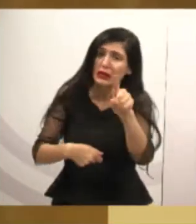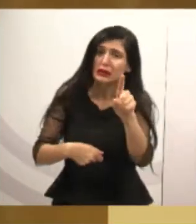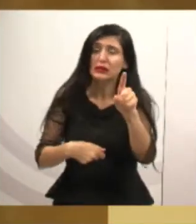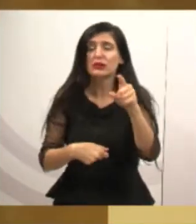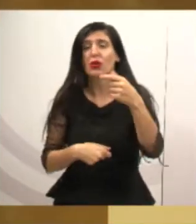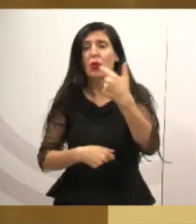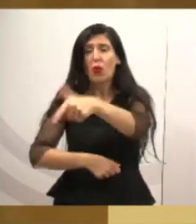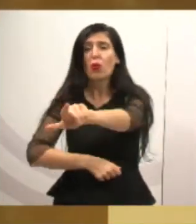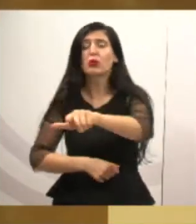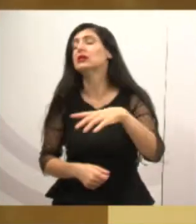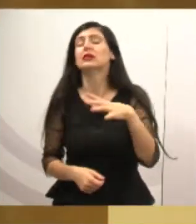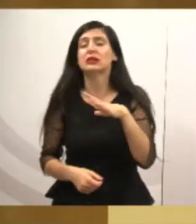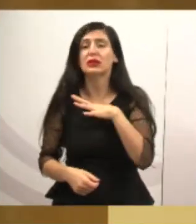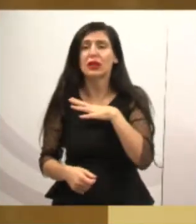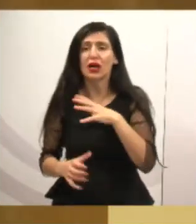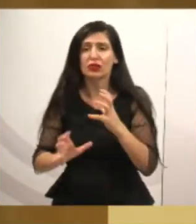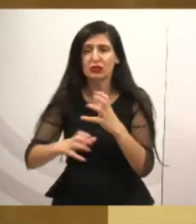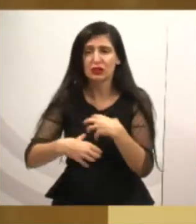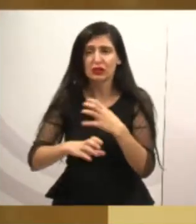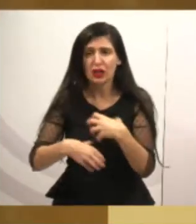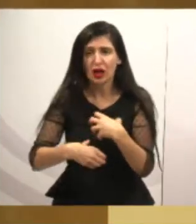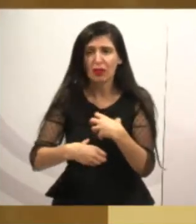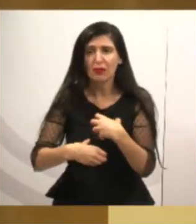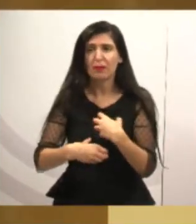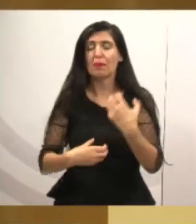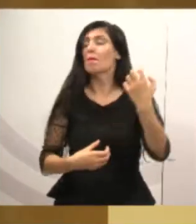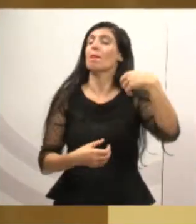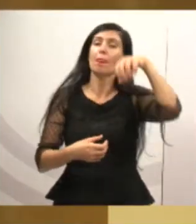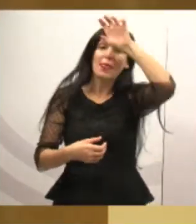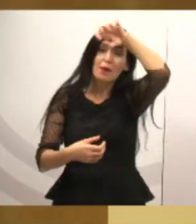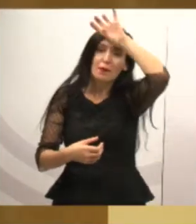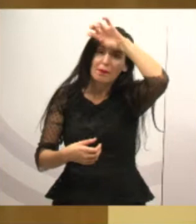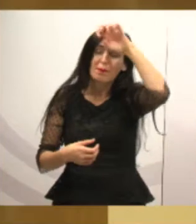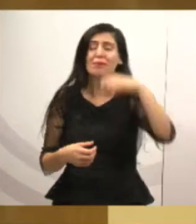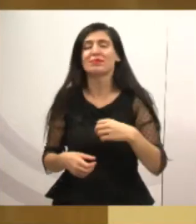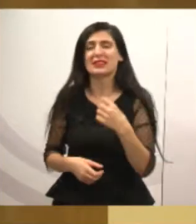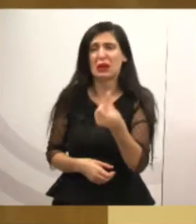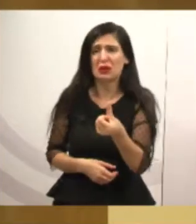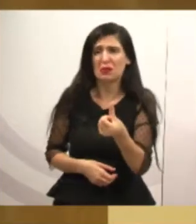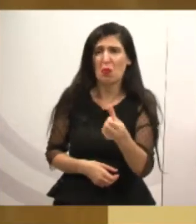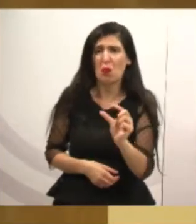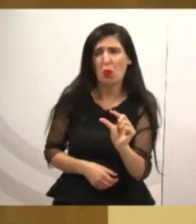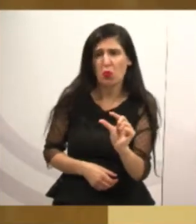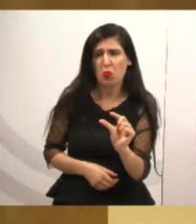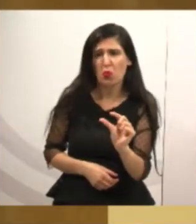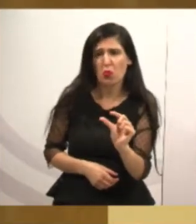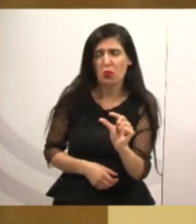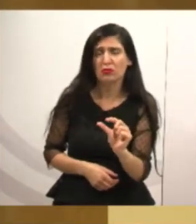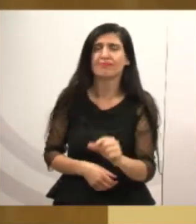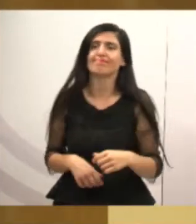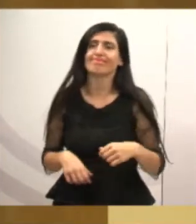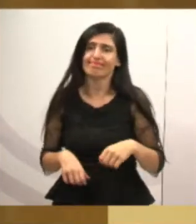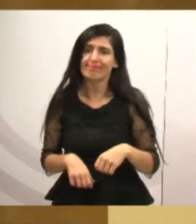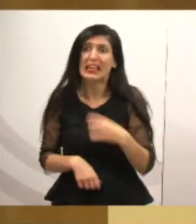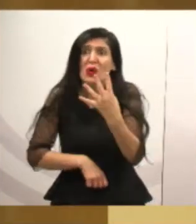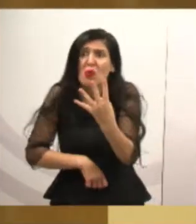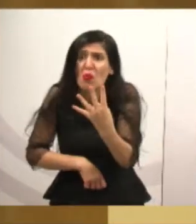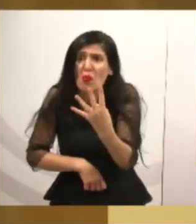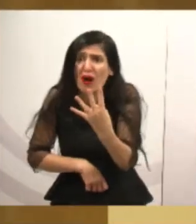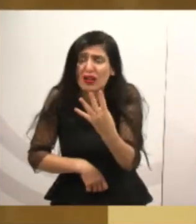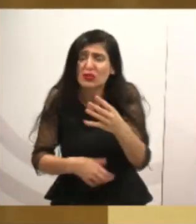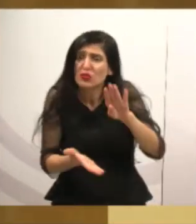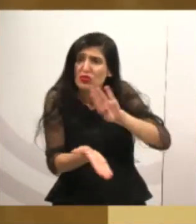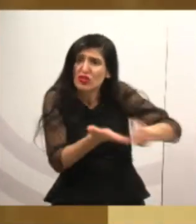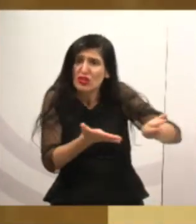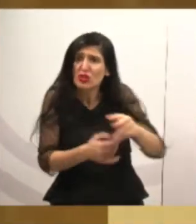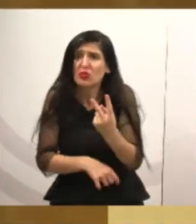E a necessidade que é desses veículos. Seis já eram poucos, imagine quatro. Então, a gente ficou muito preocupado com